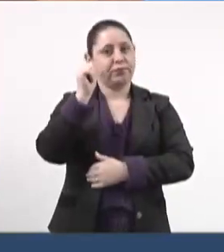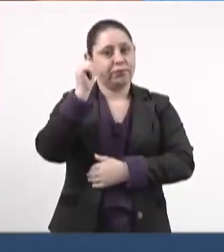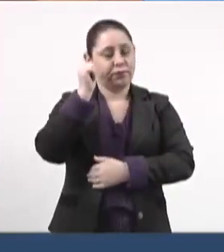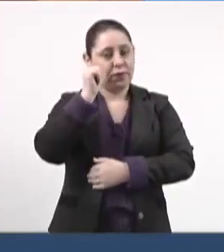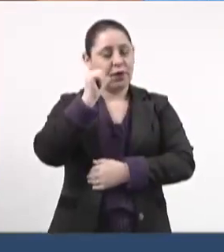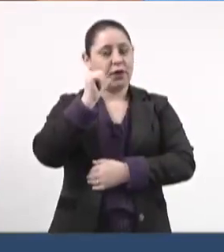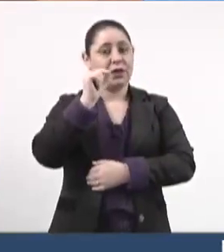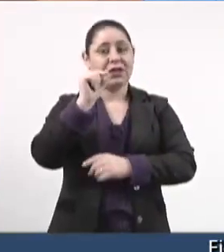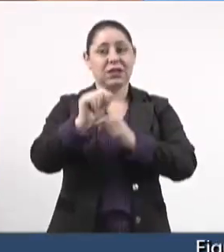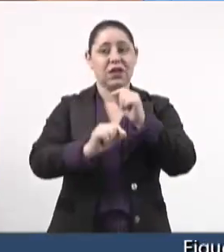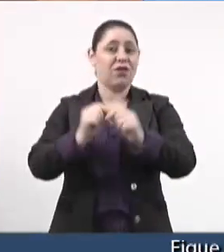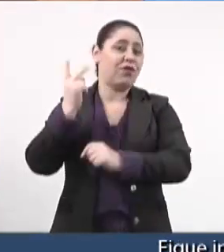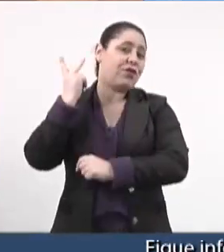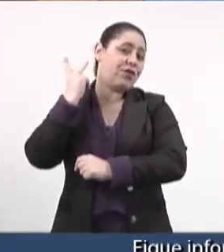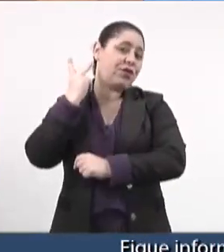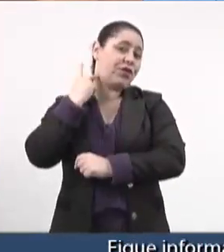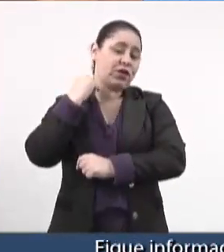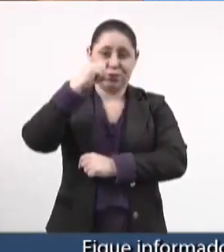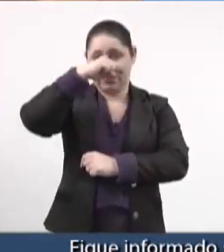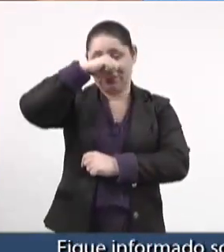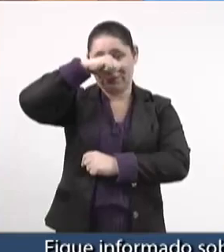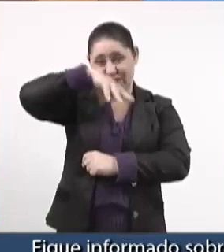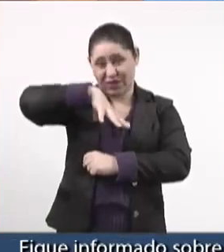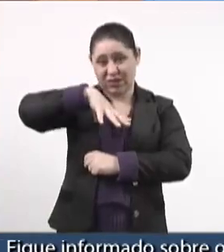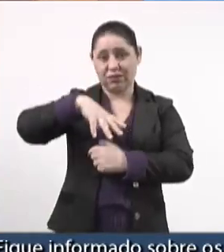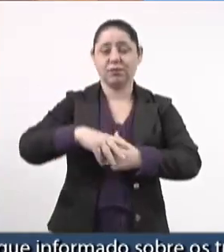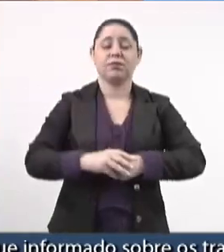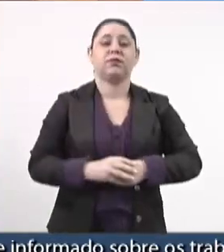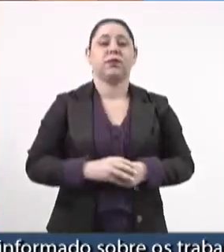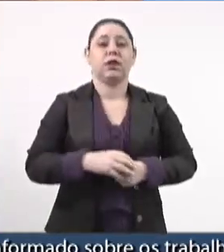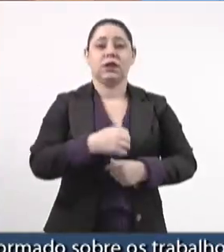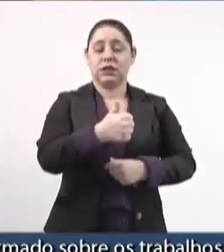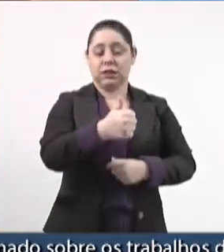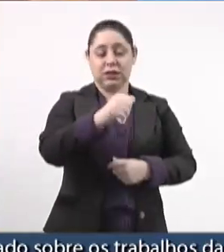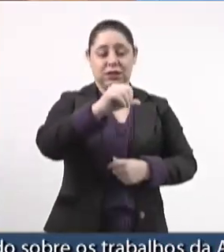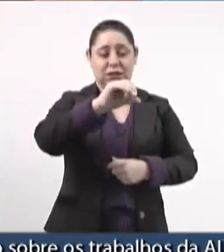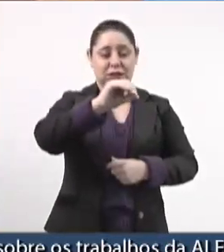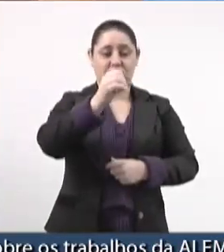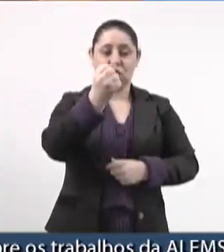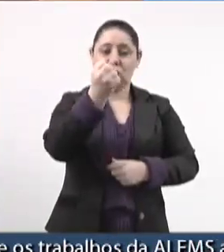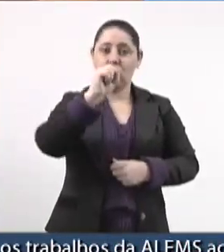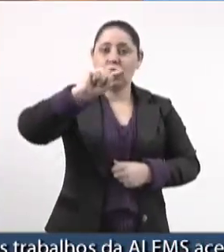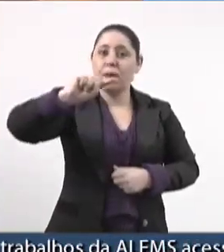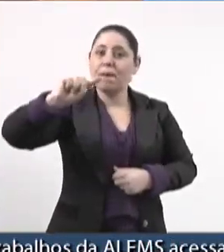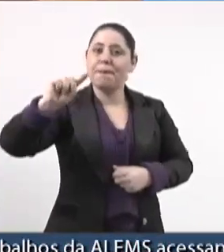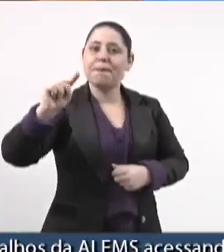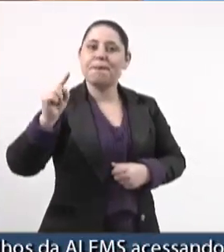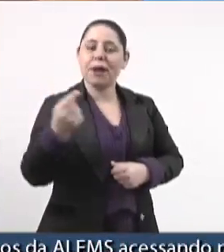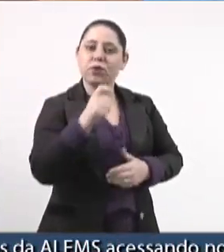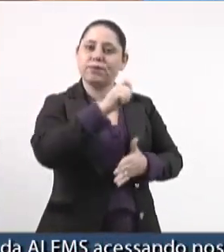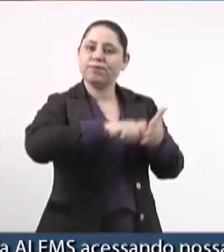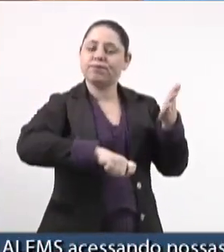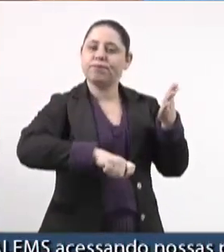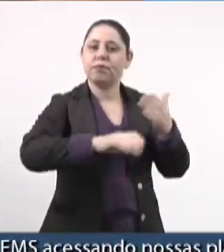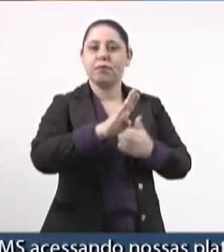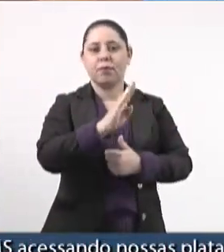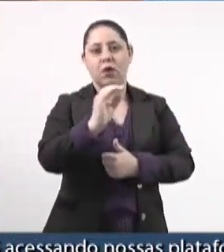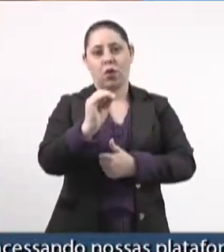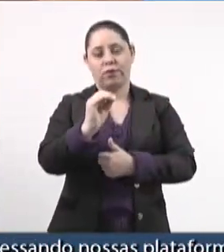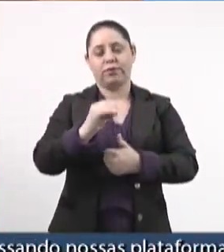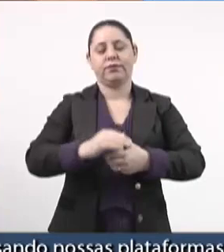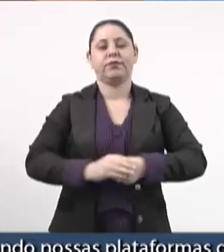que foram vítimas de violência. 108 mil registros